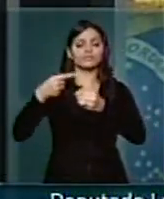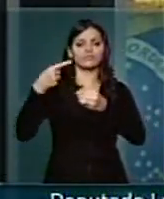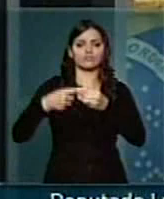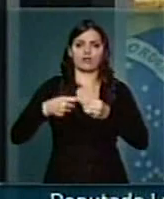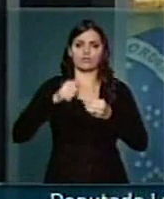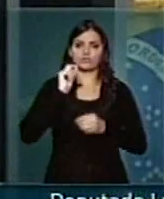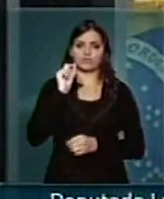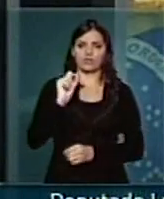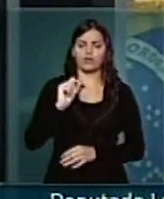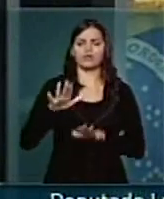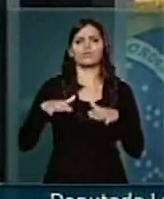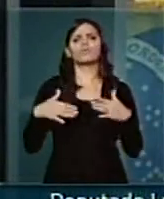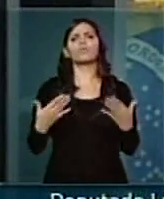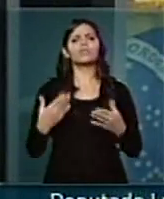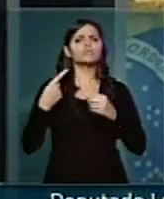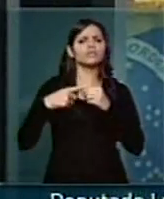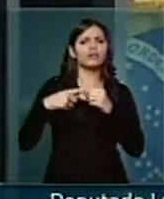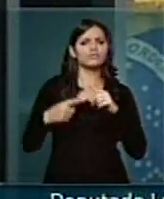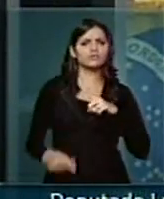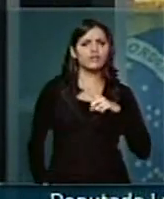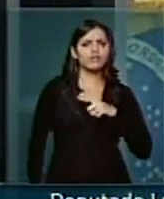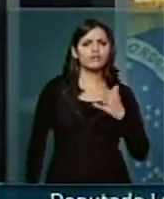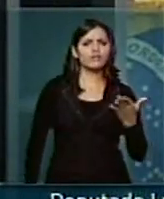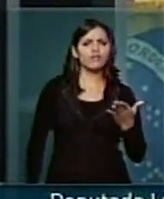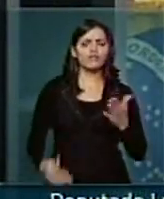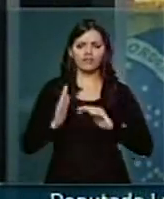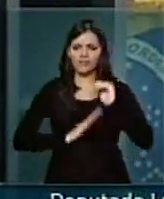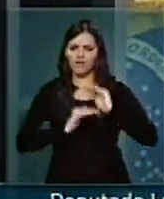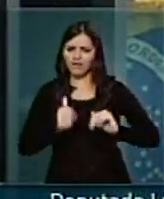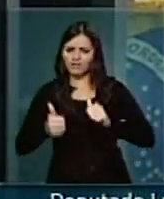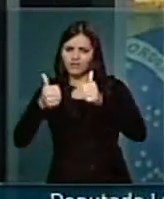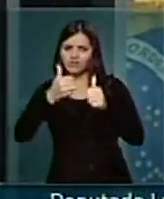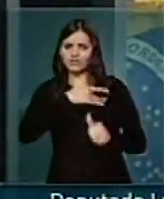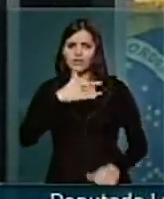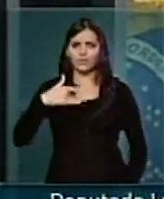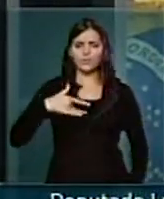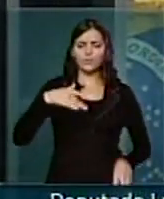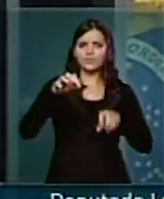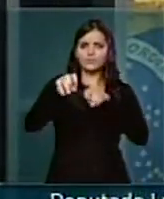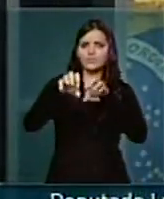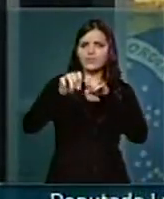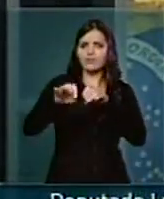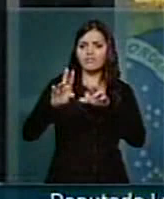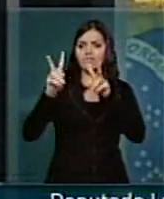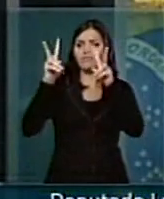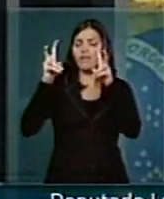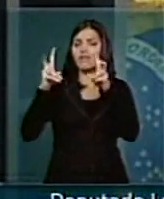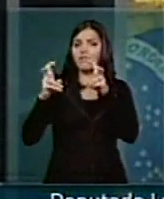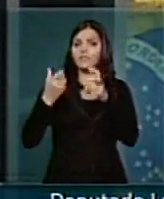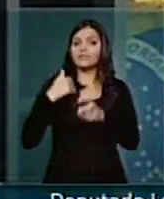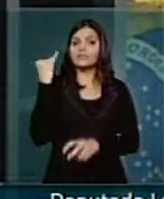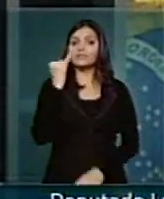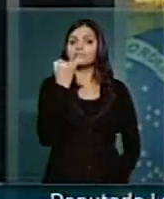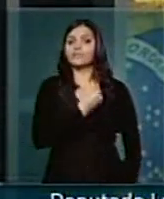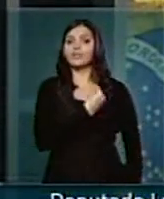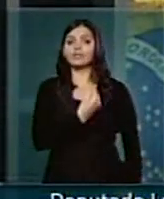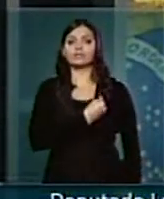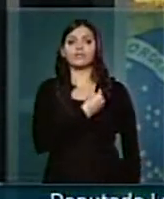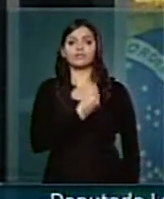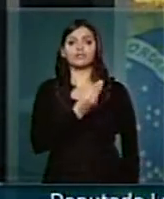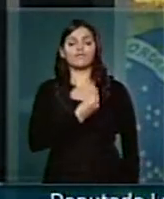é a falar que cidade nós temos, que é desde a qualidade da saúde, educação, temas tão presentes no nosso dia a dia,